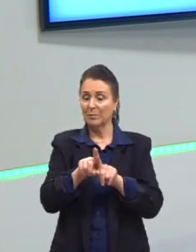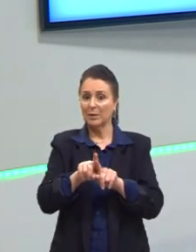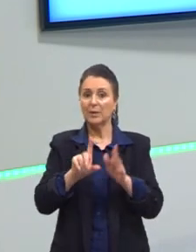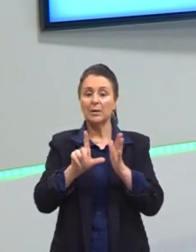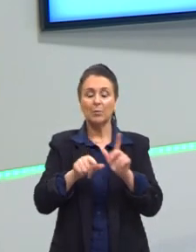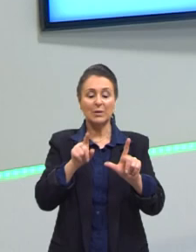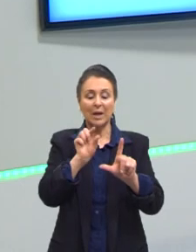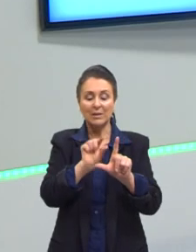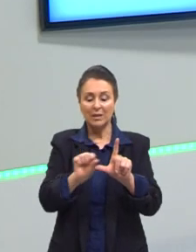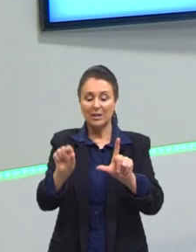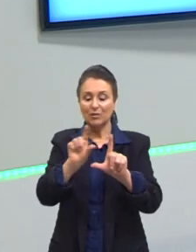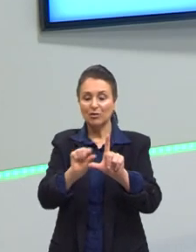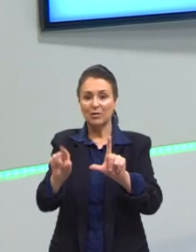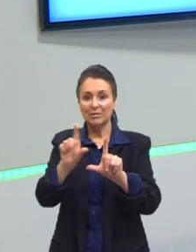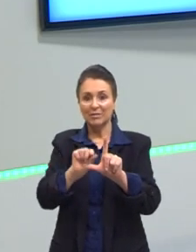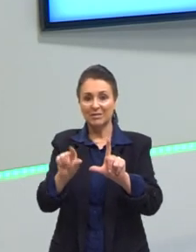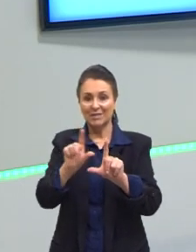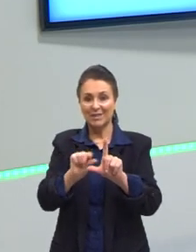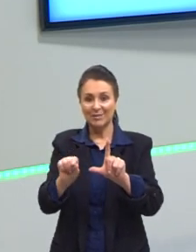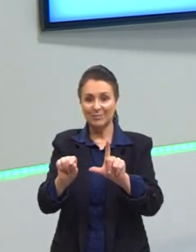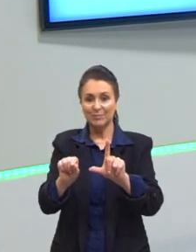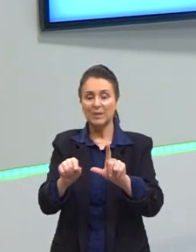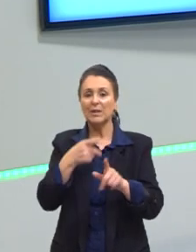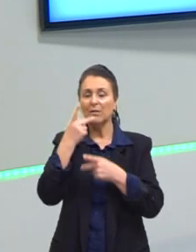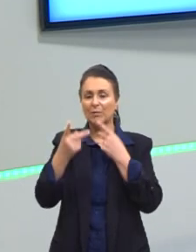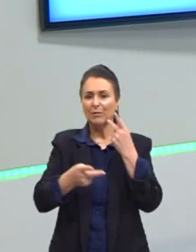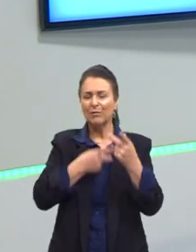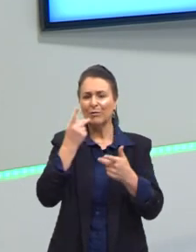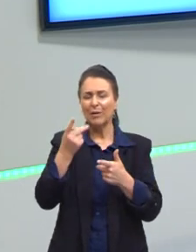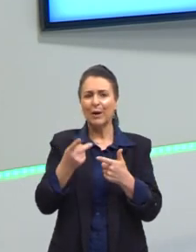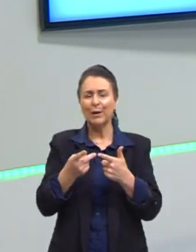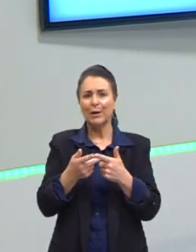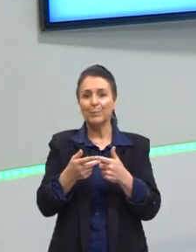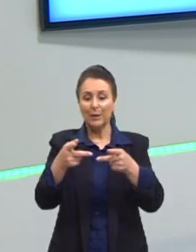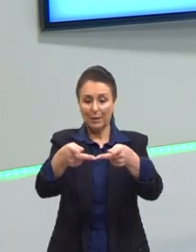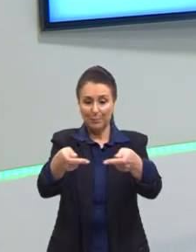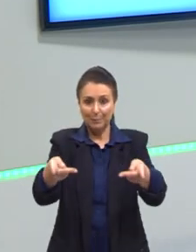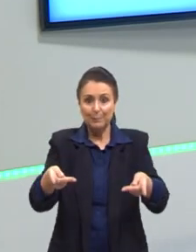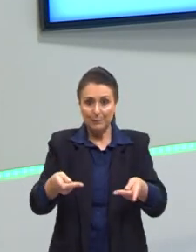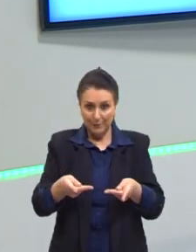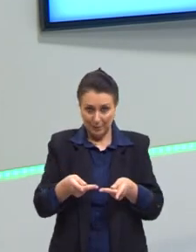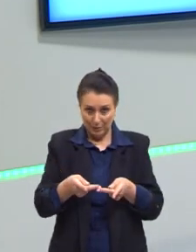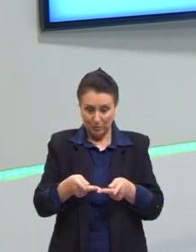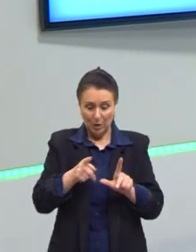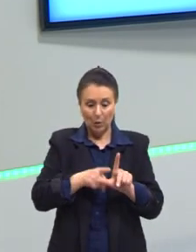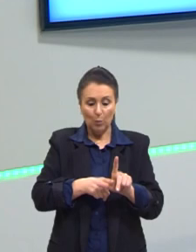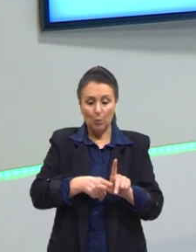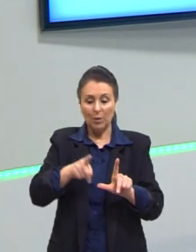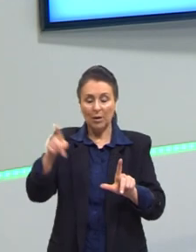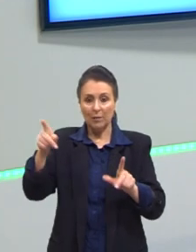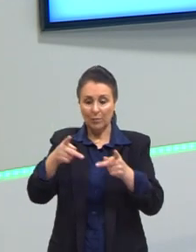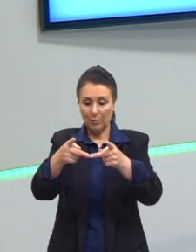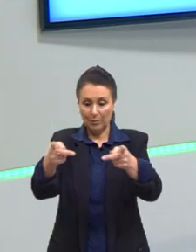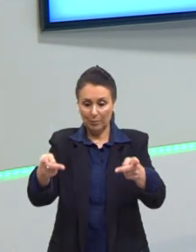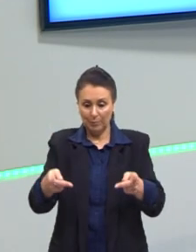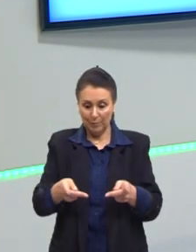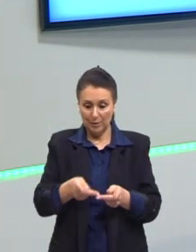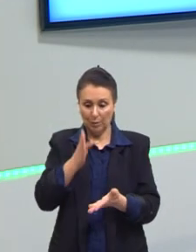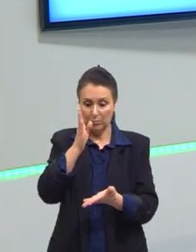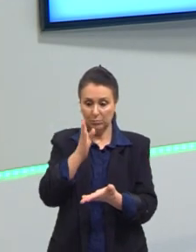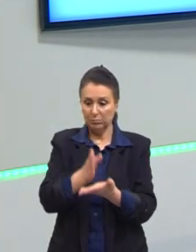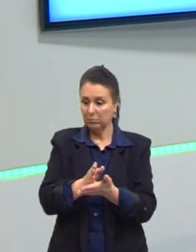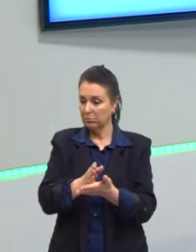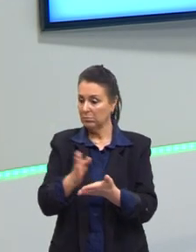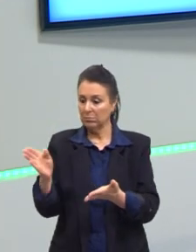legendas de cada parte. Quando a gente fala, por exemplo, em um gráfico de pizza, separado em duas partes, cada